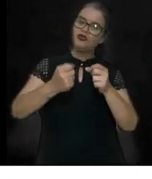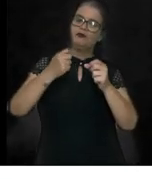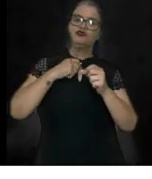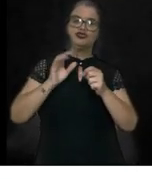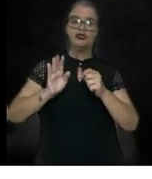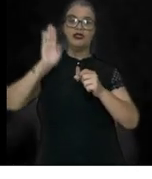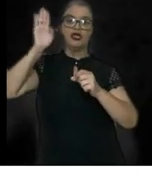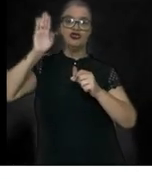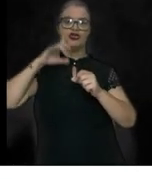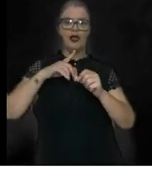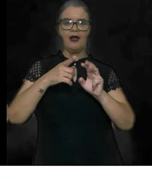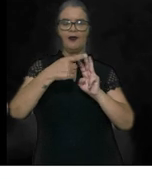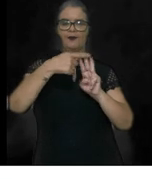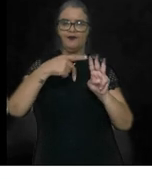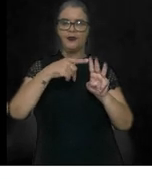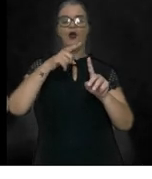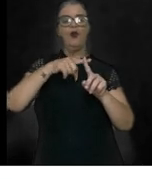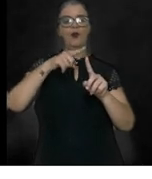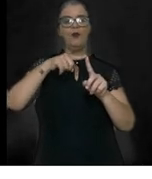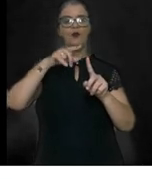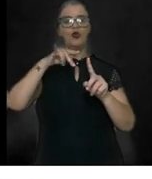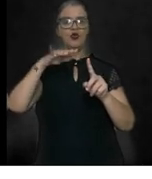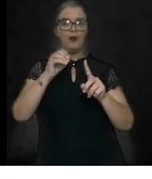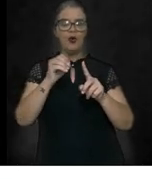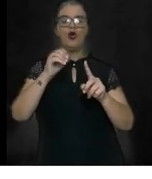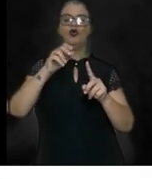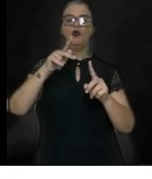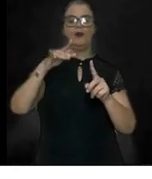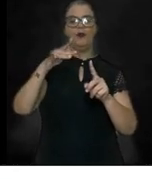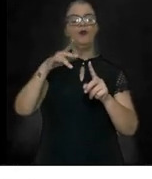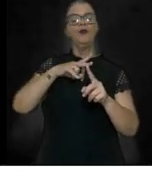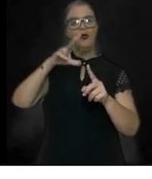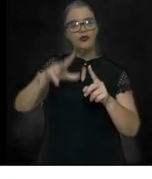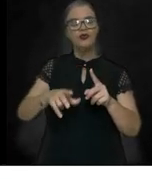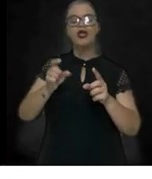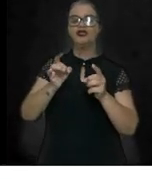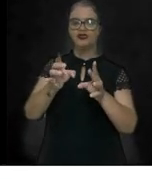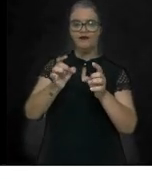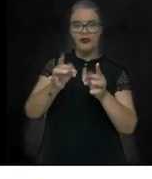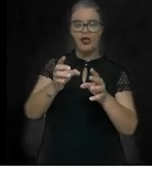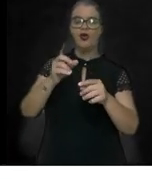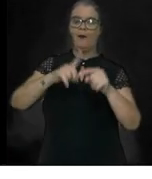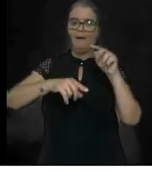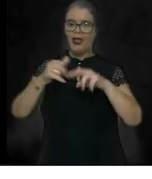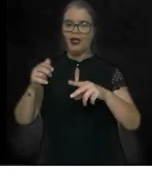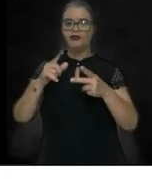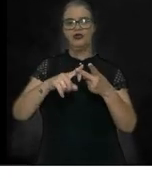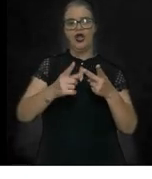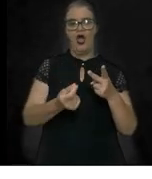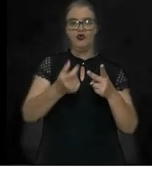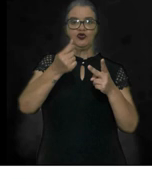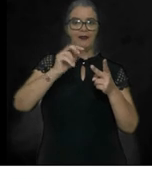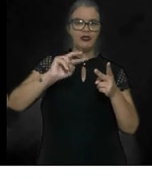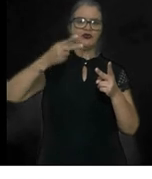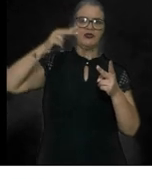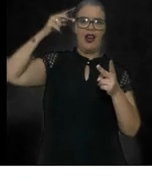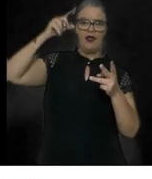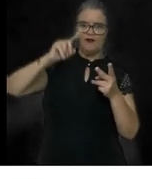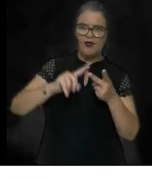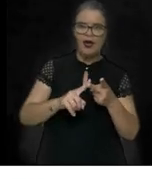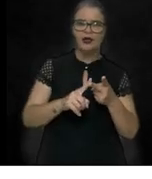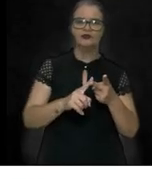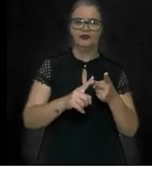o monopólio do português do comércio de mercadorias. Os preços elevados, os preços